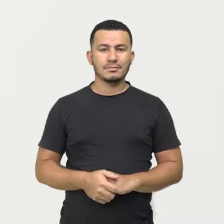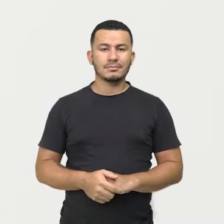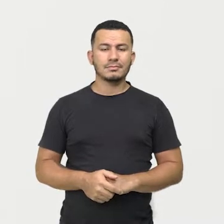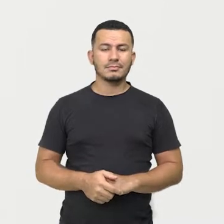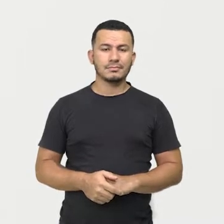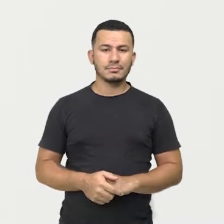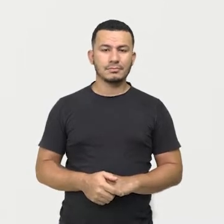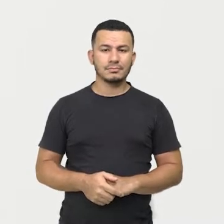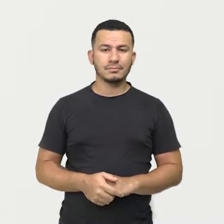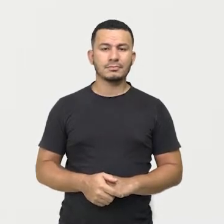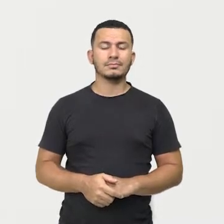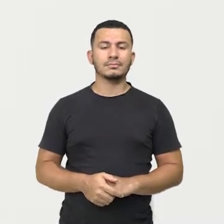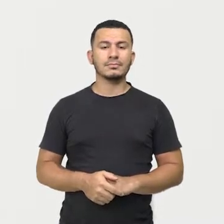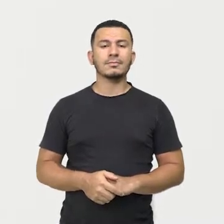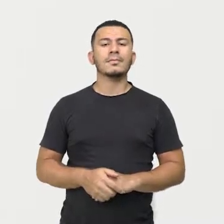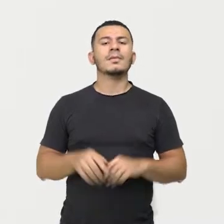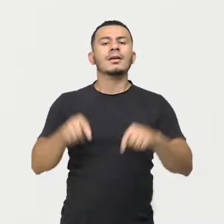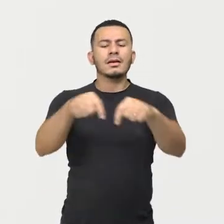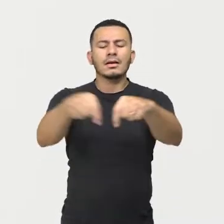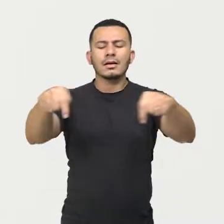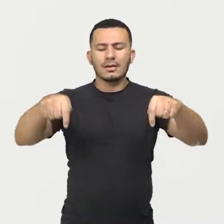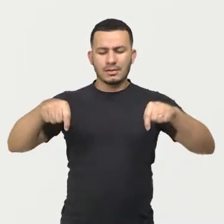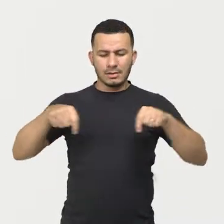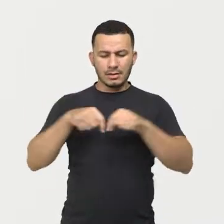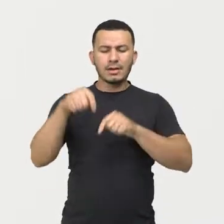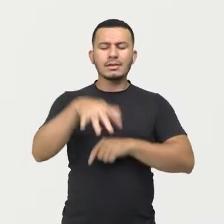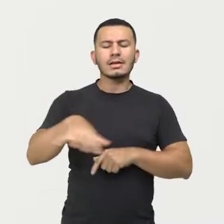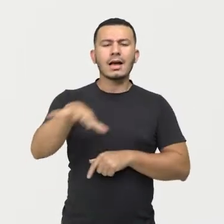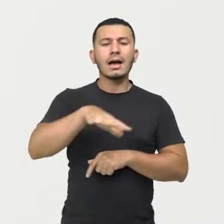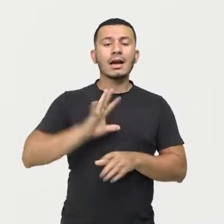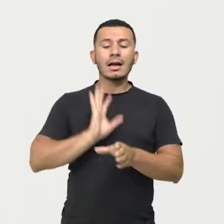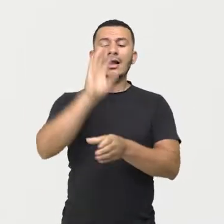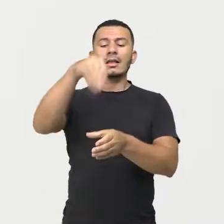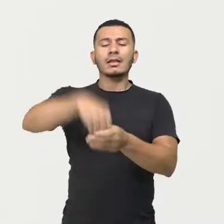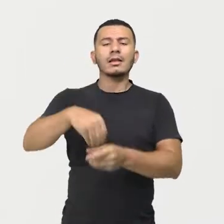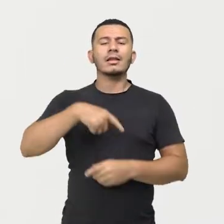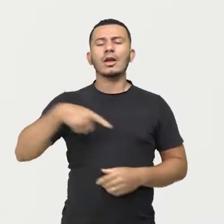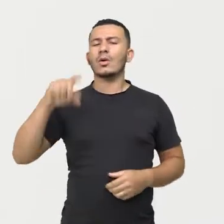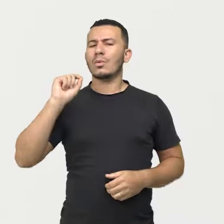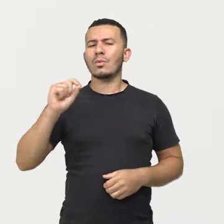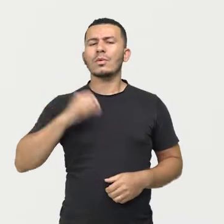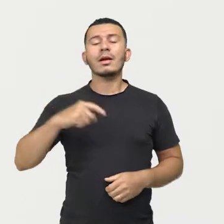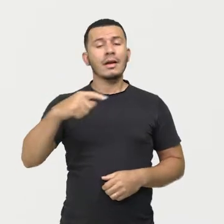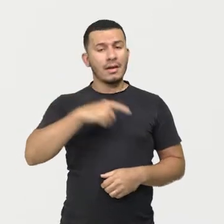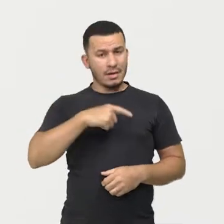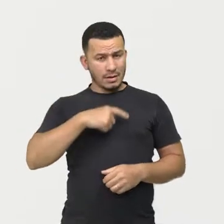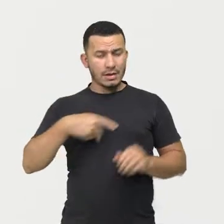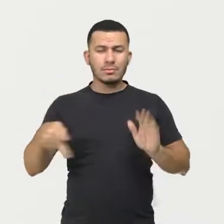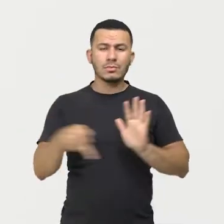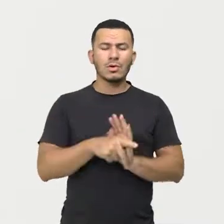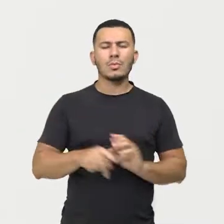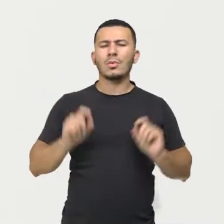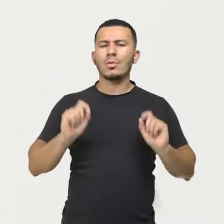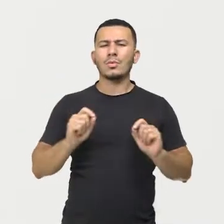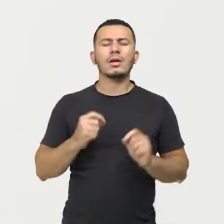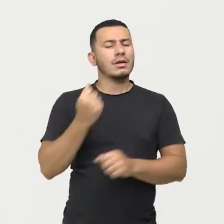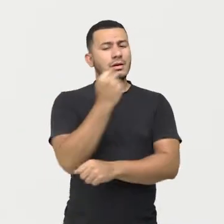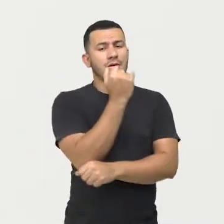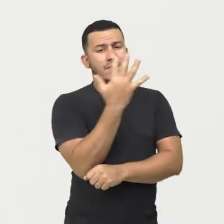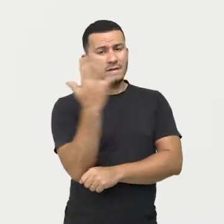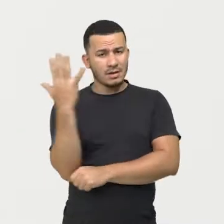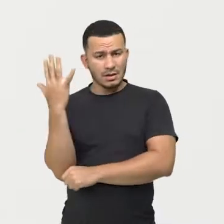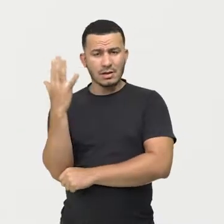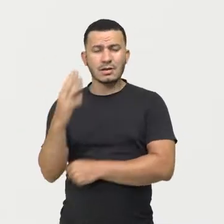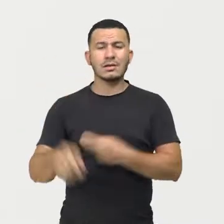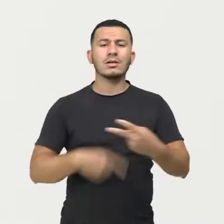Ok? E o que vai ter dentro desse espaço? Recursos ambientais. Esses recursos podem ser a vegetação,